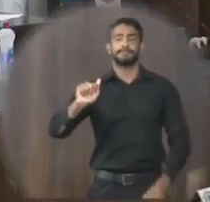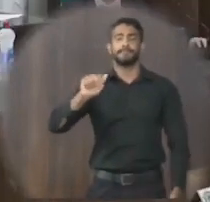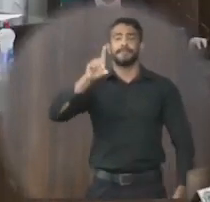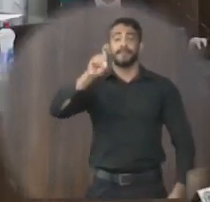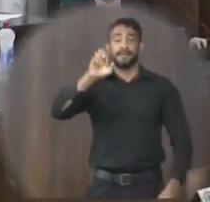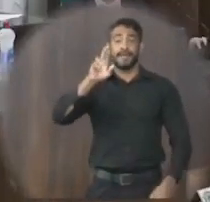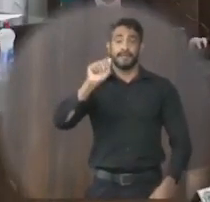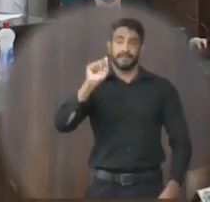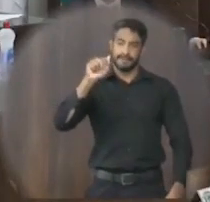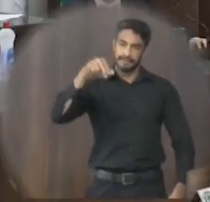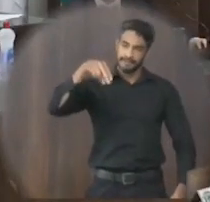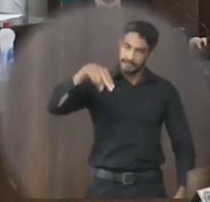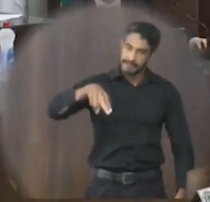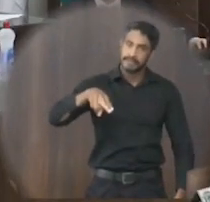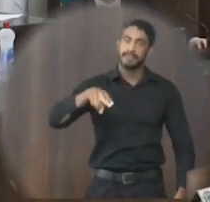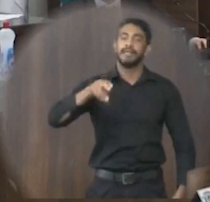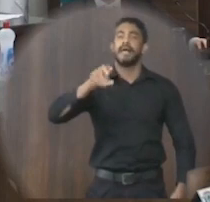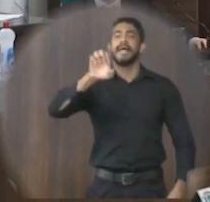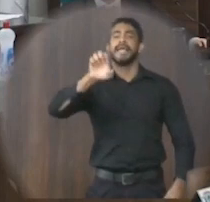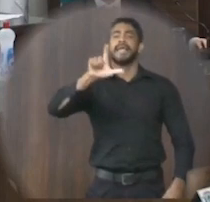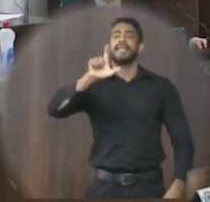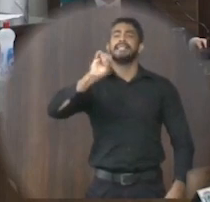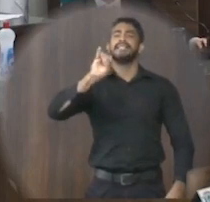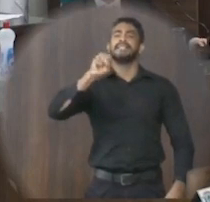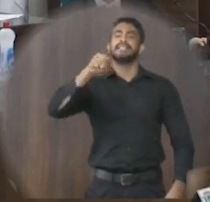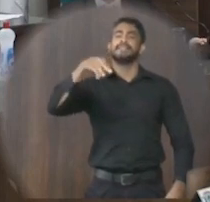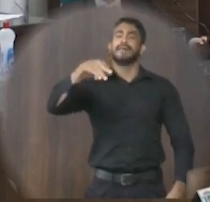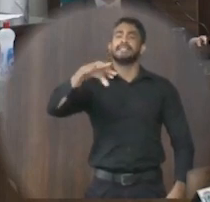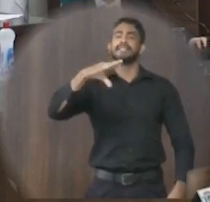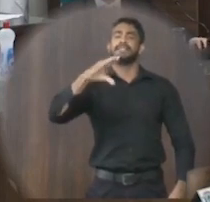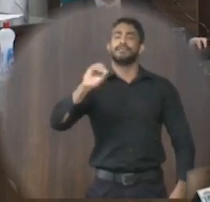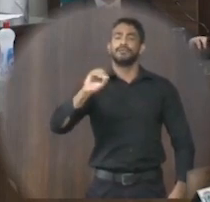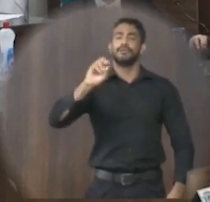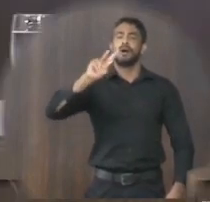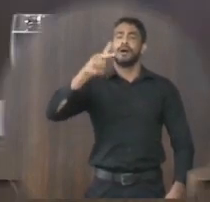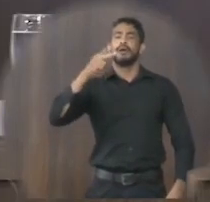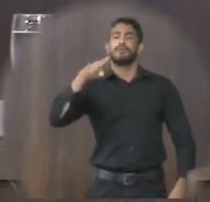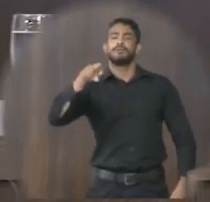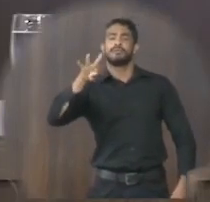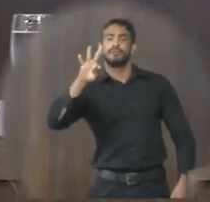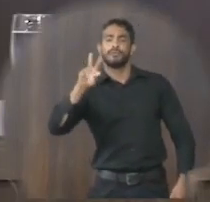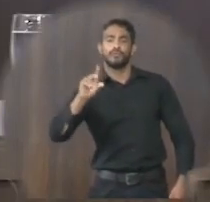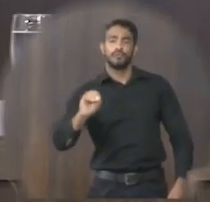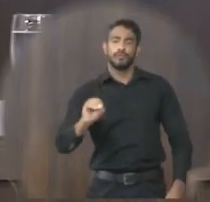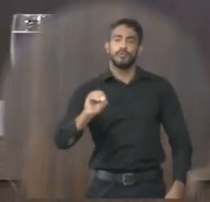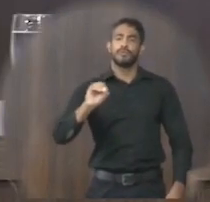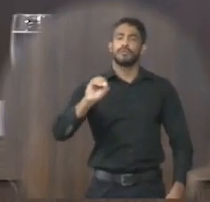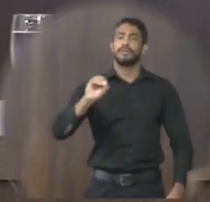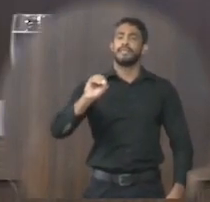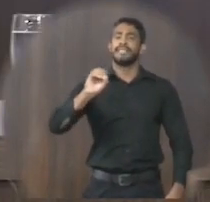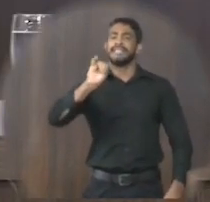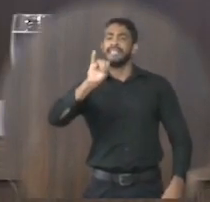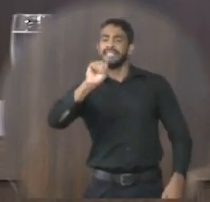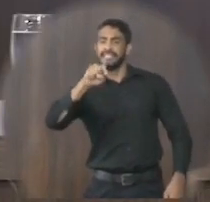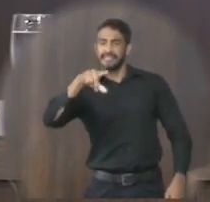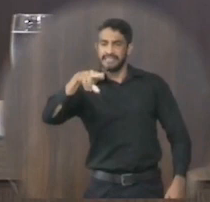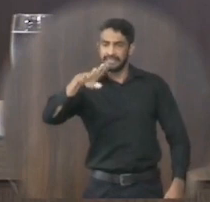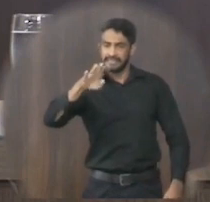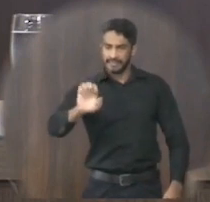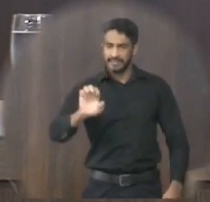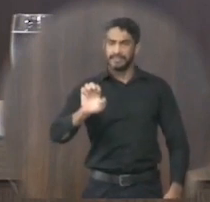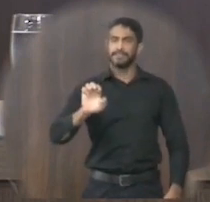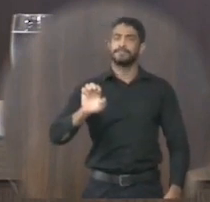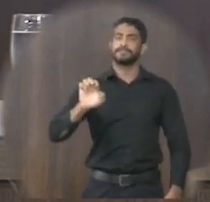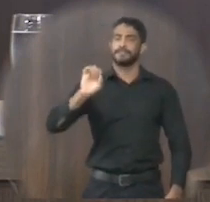Derlan Miranda dos Reis Elismarcio Borges Ferreira Hugo Leonardo Dias Caires Islane da Silva